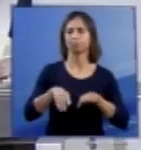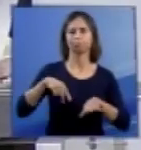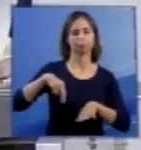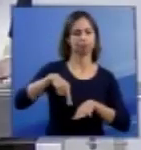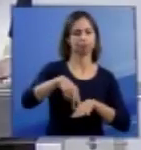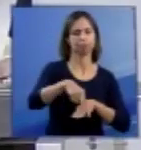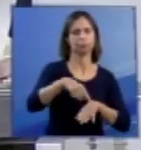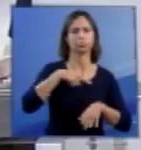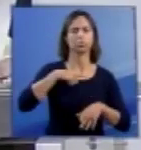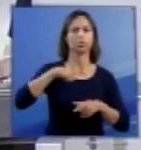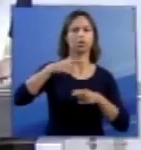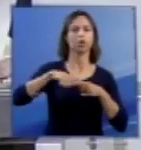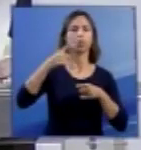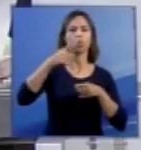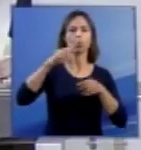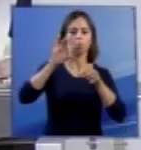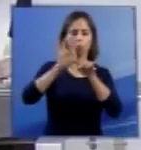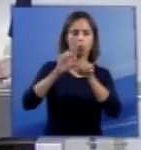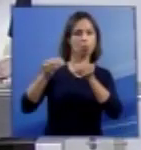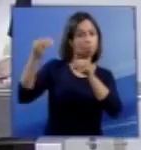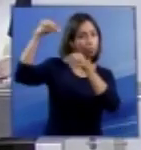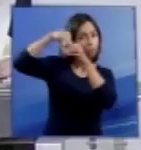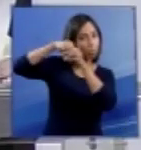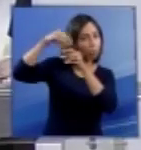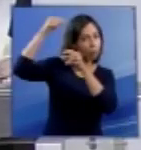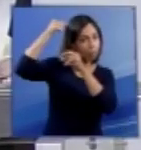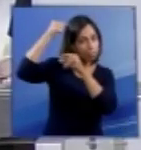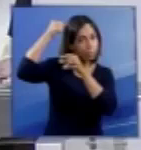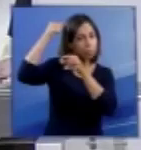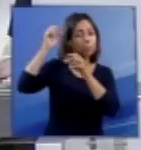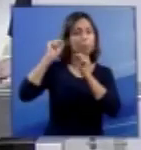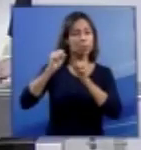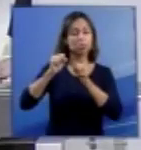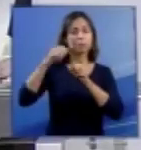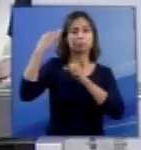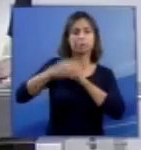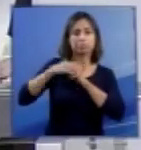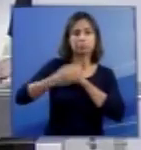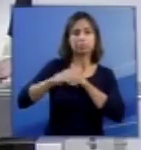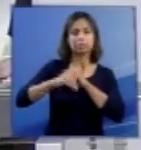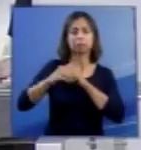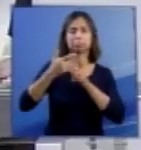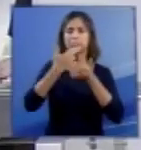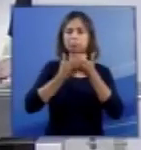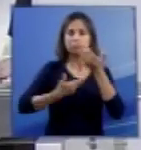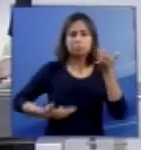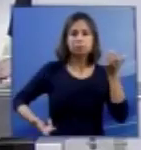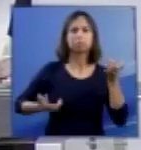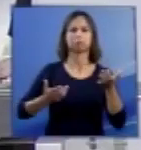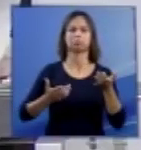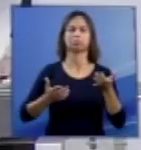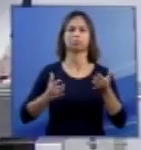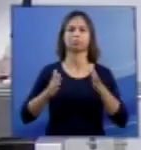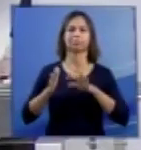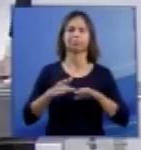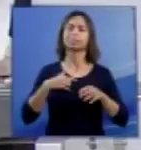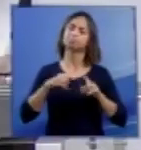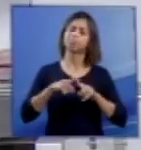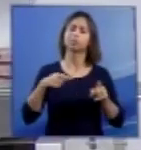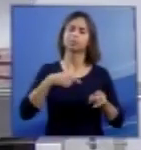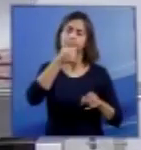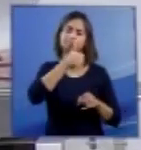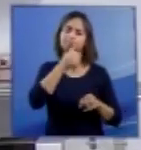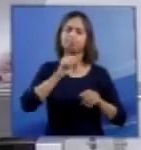válvula dentro da cabeça que pode infeccionar. Às vezes, infecciona. Decidi levar a gravidez